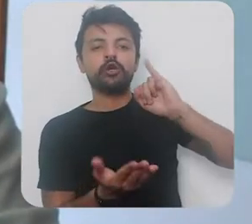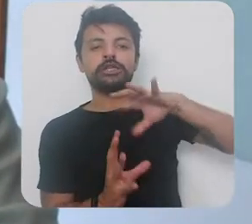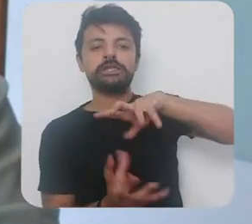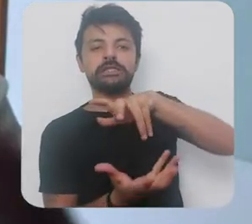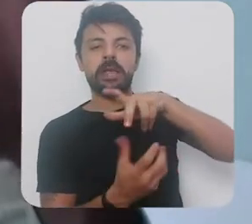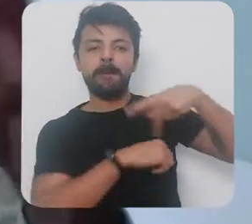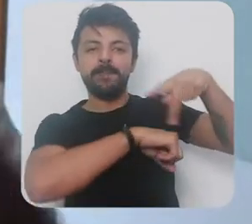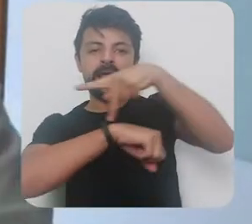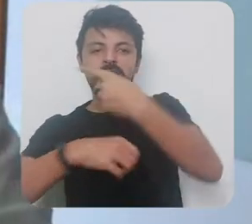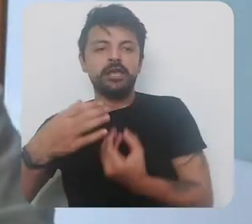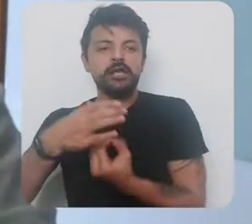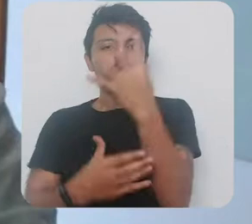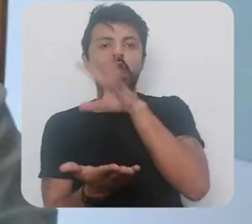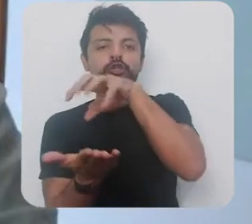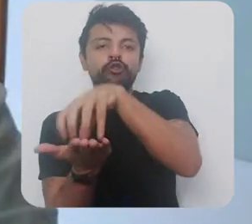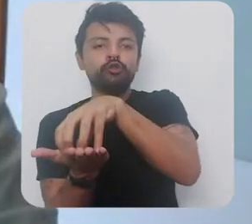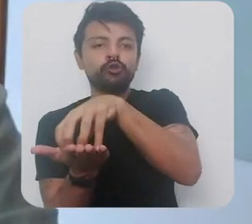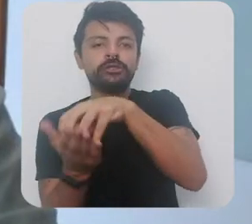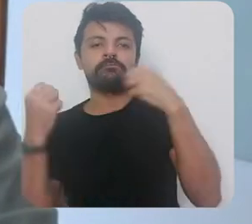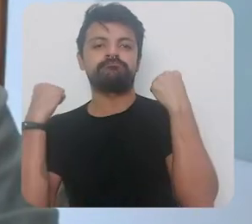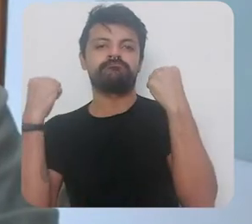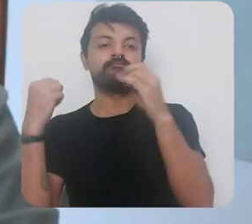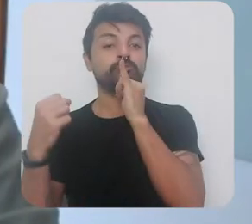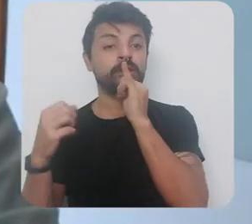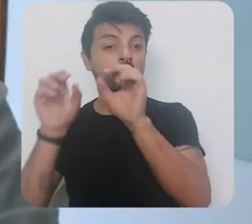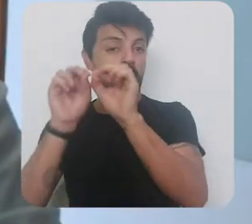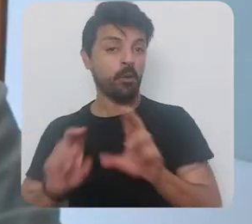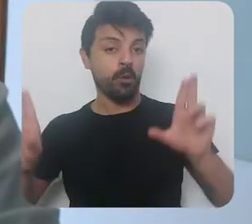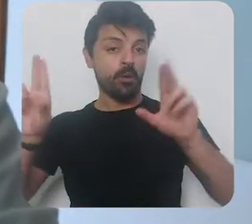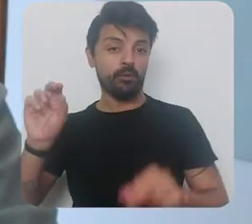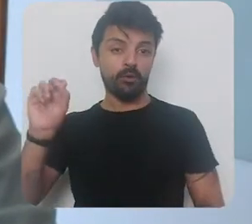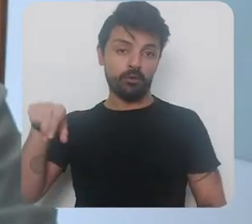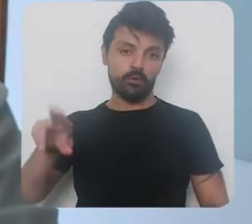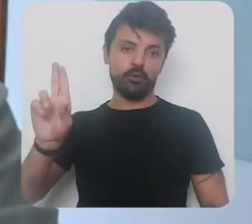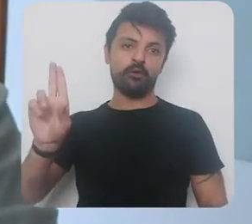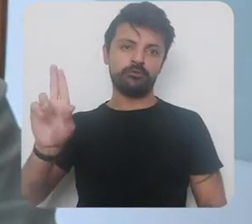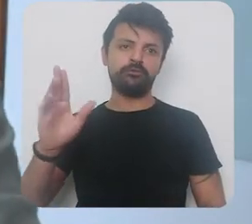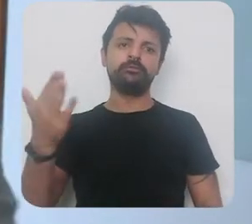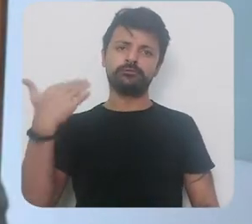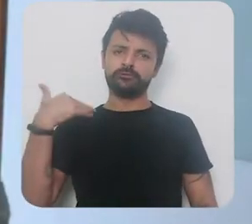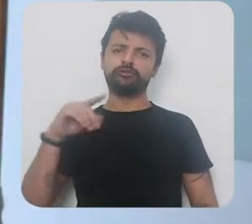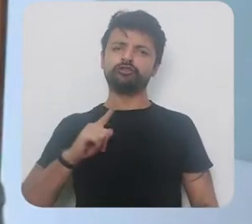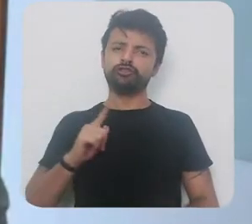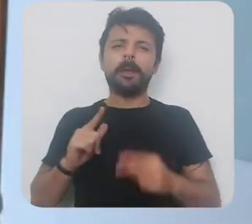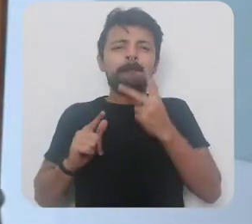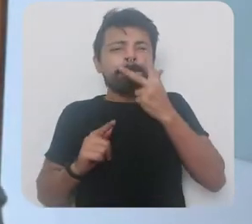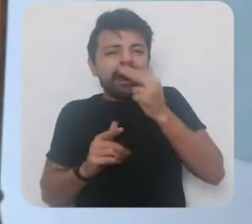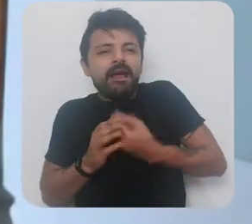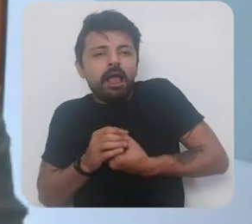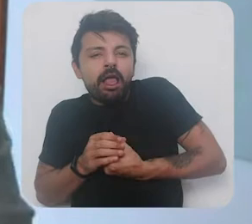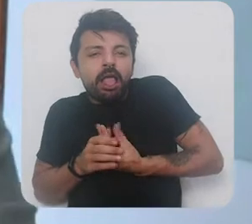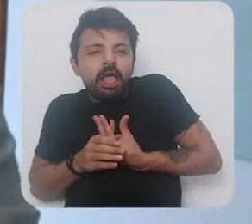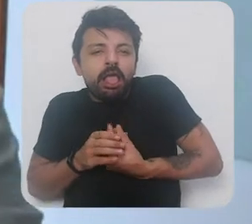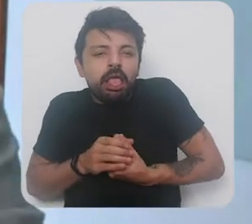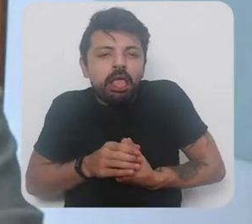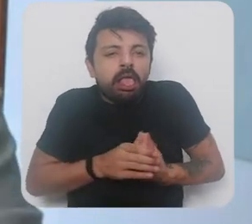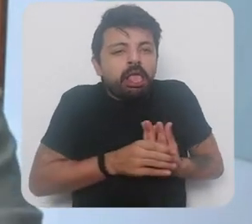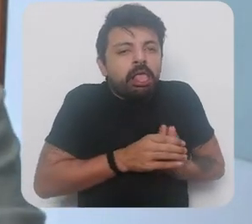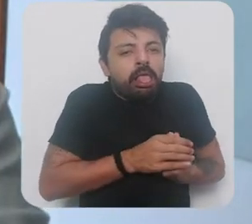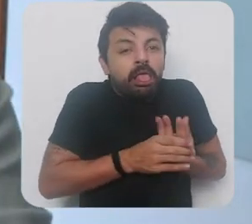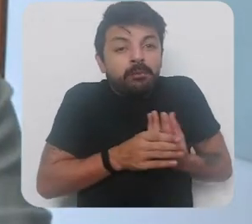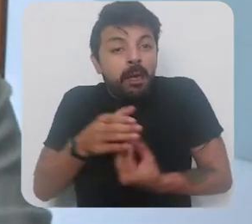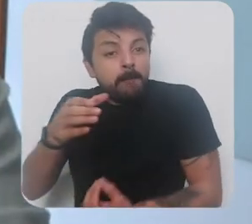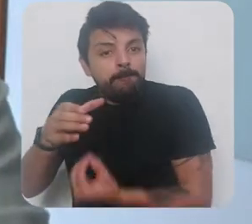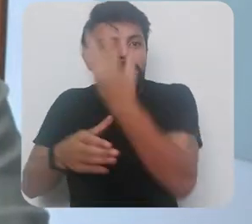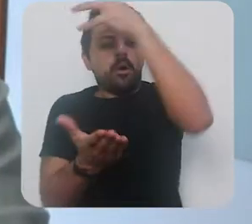a criação de grandes instituições como as Nações Unidas hoje já existia sementes dessas instituições mas